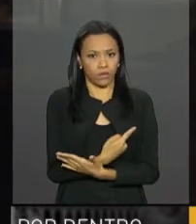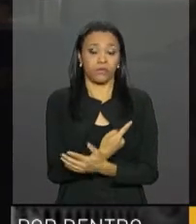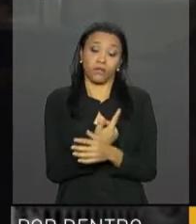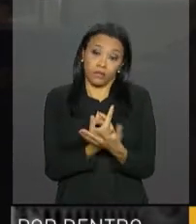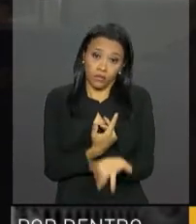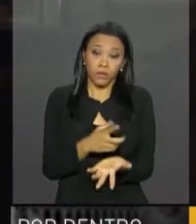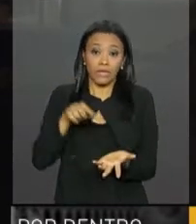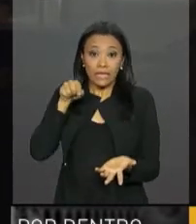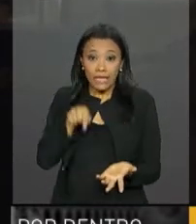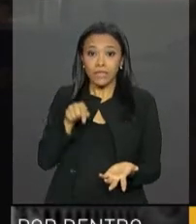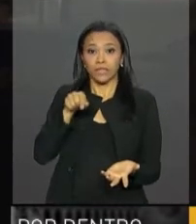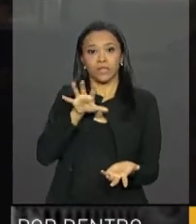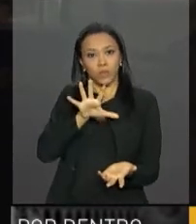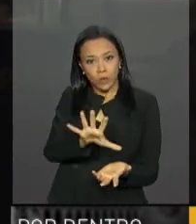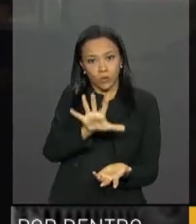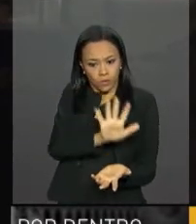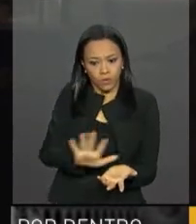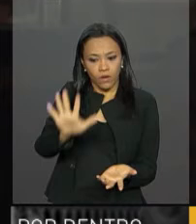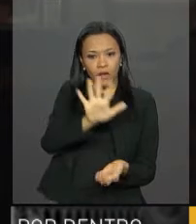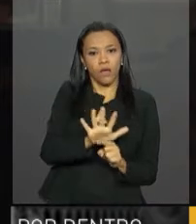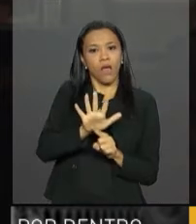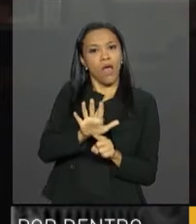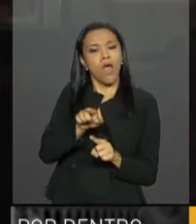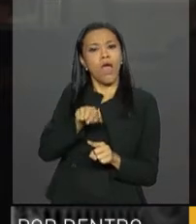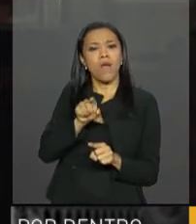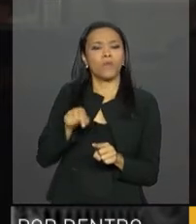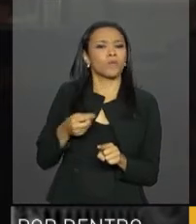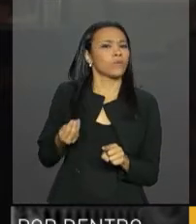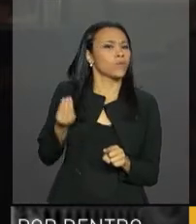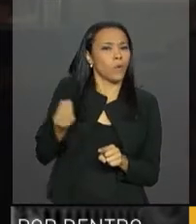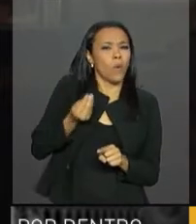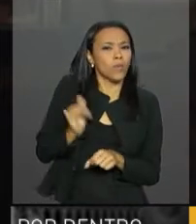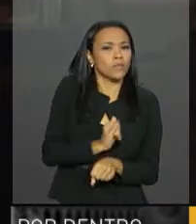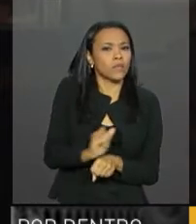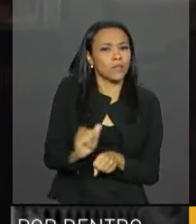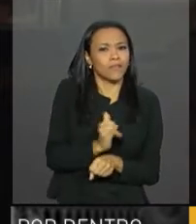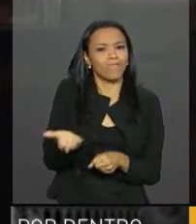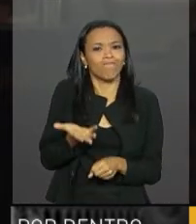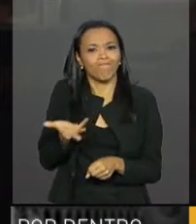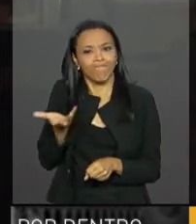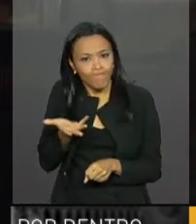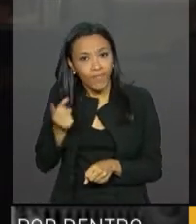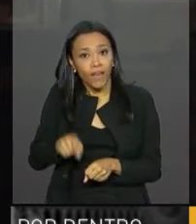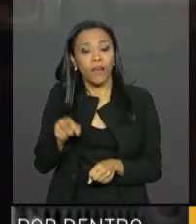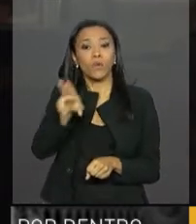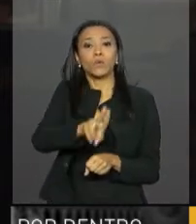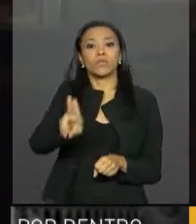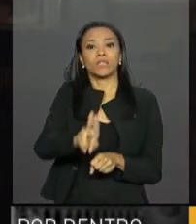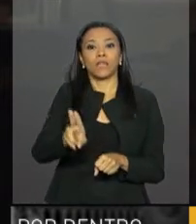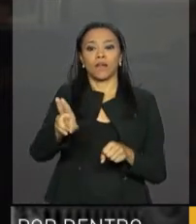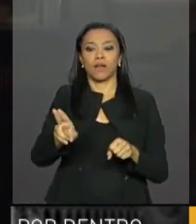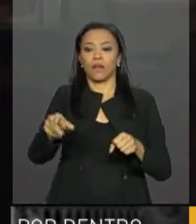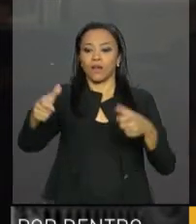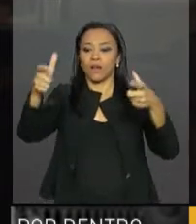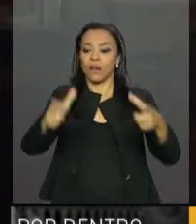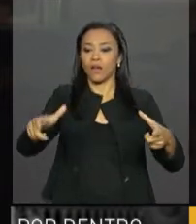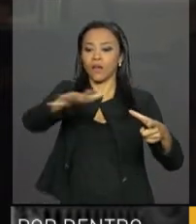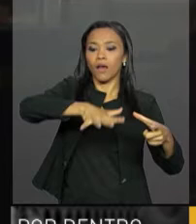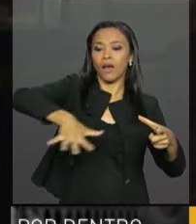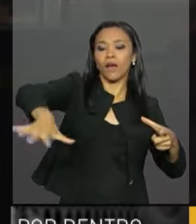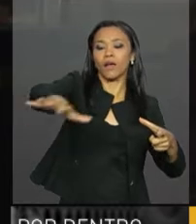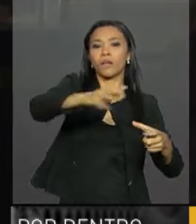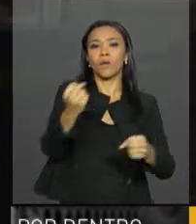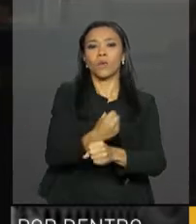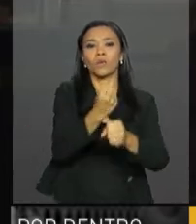regiões tem outro tipo de ação, que é a ação de fazer, utilizar áreas específicas para pequenas